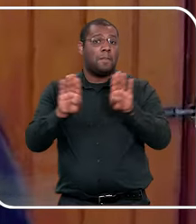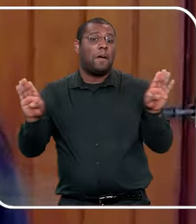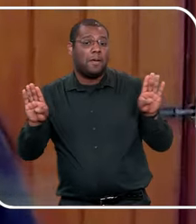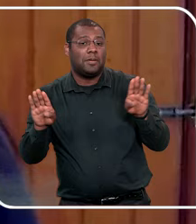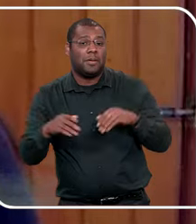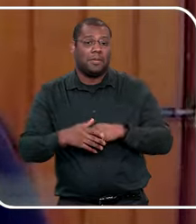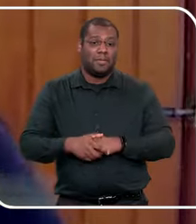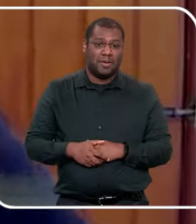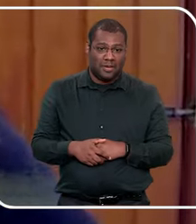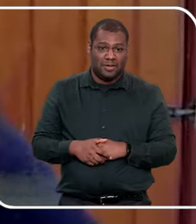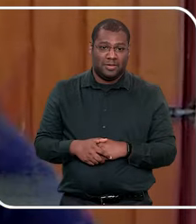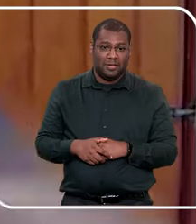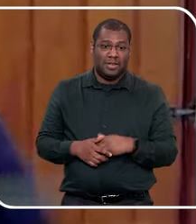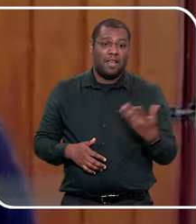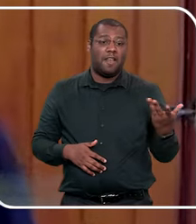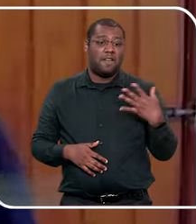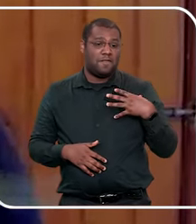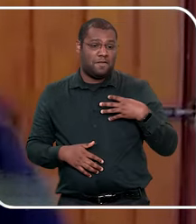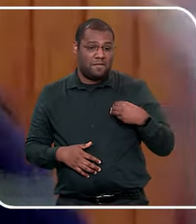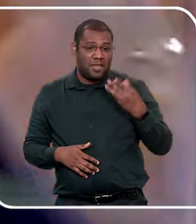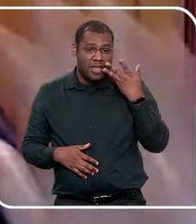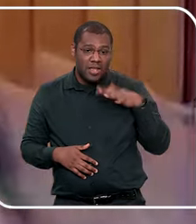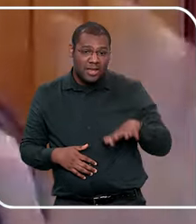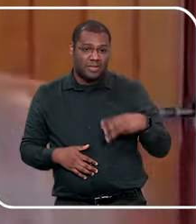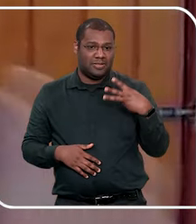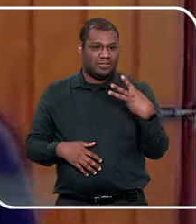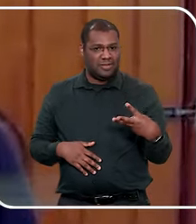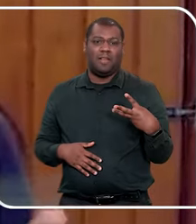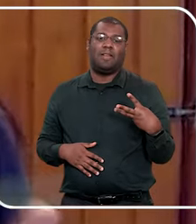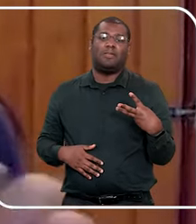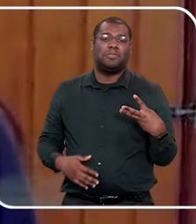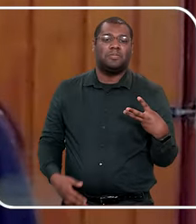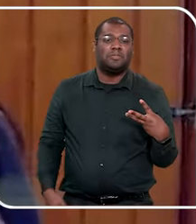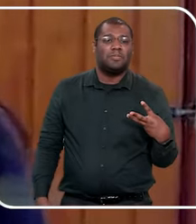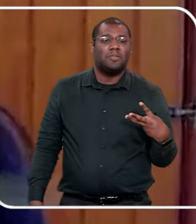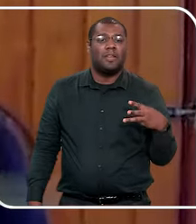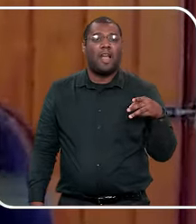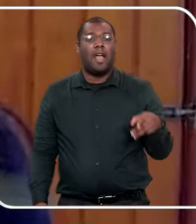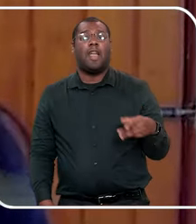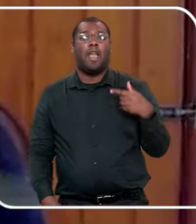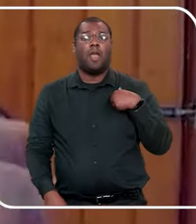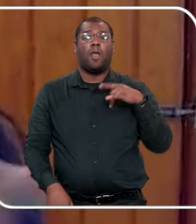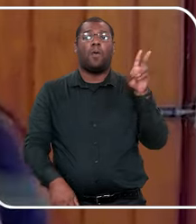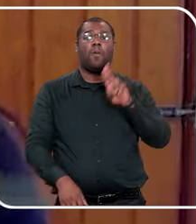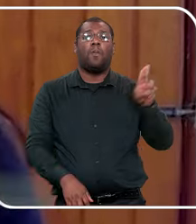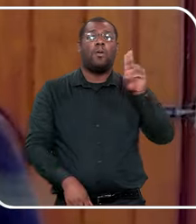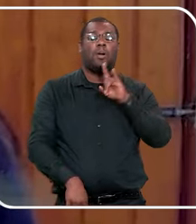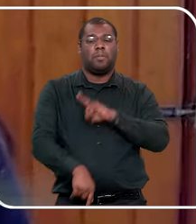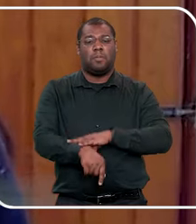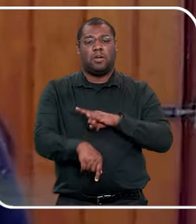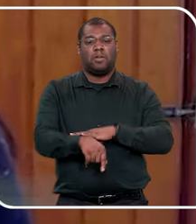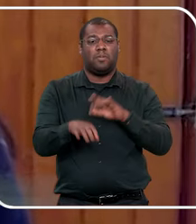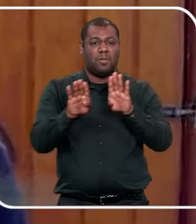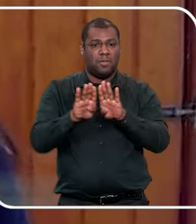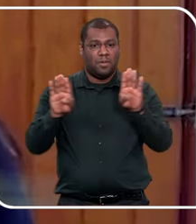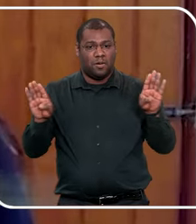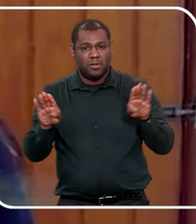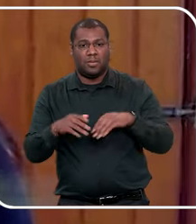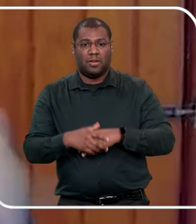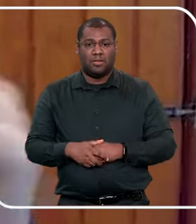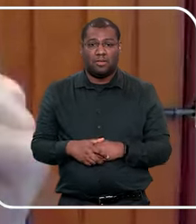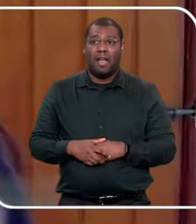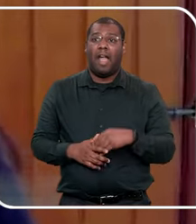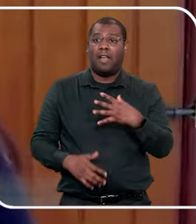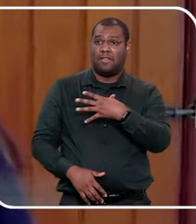três meninos, para não destruir a casa, e no meio da briga, era tudo, banho e tudo, então, chegou um momento, que o meu filho Pedro, ele começou a ficar com